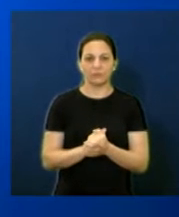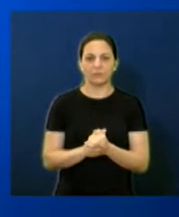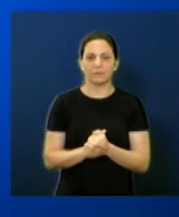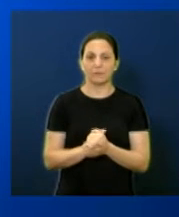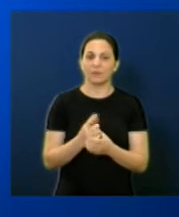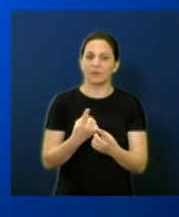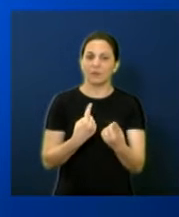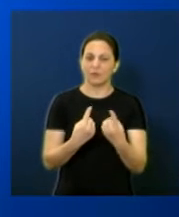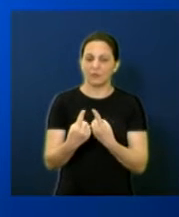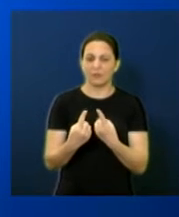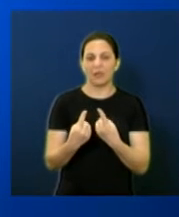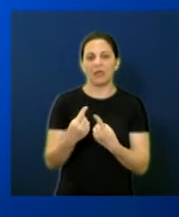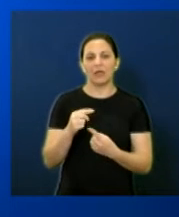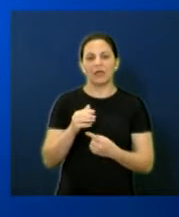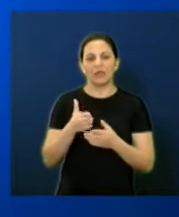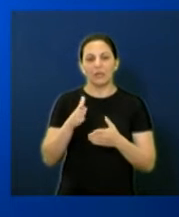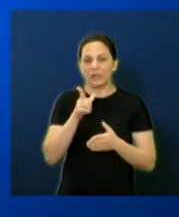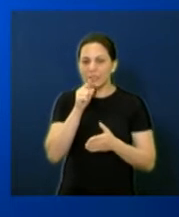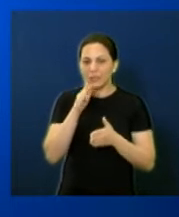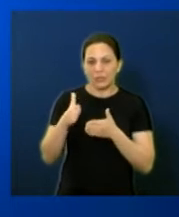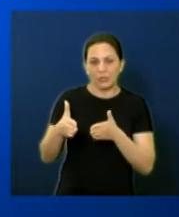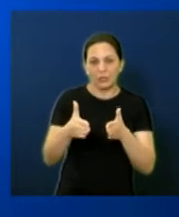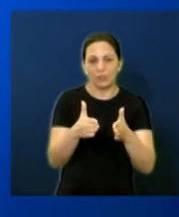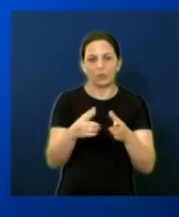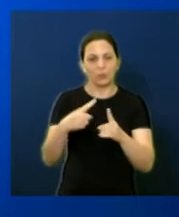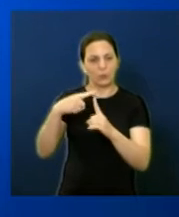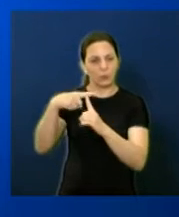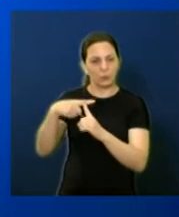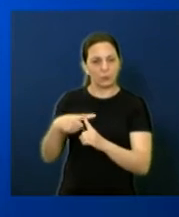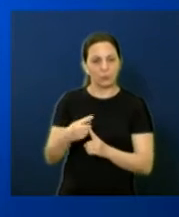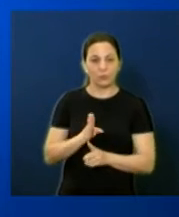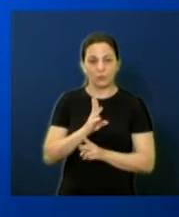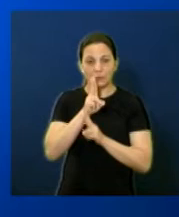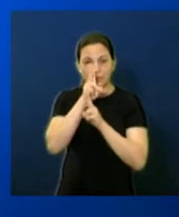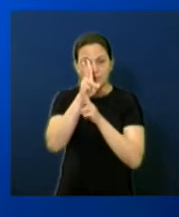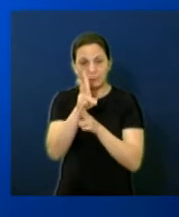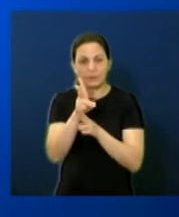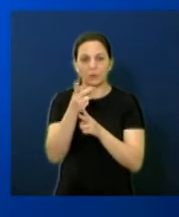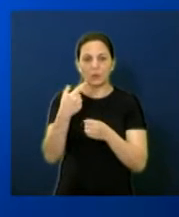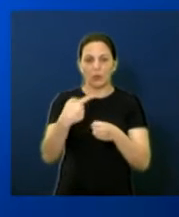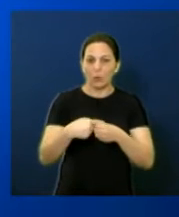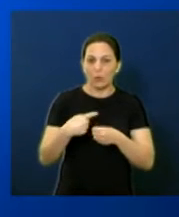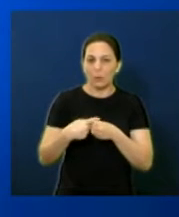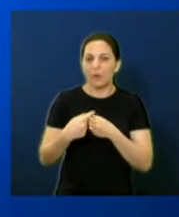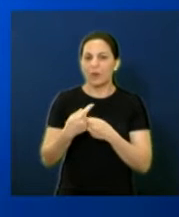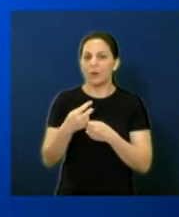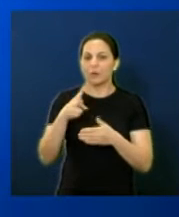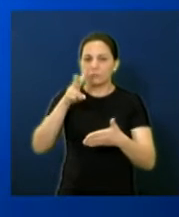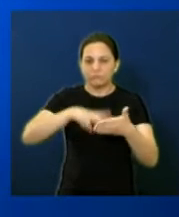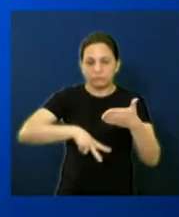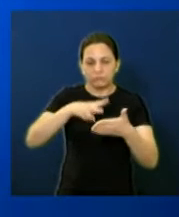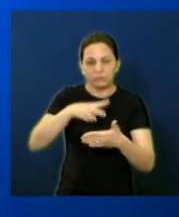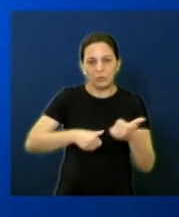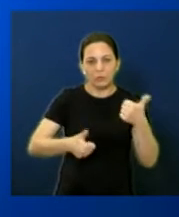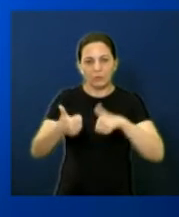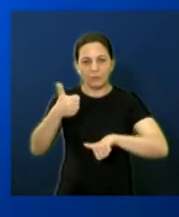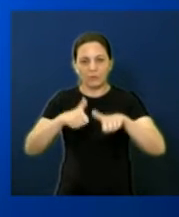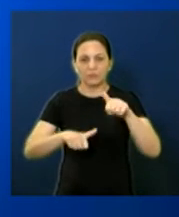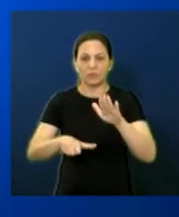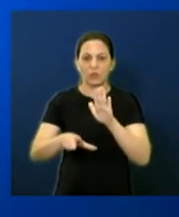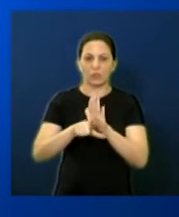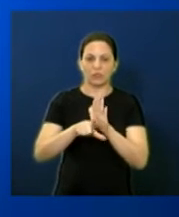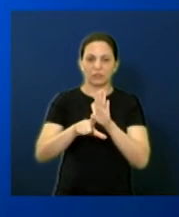Avenida Ribeirão das Cruzes, fortalecimento dos bairros e a revisão da legislação urbana municipal são